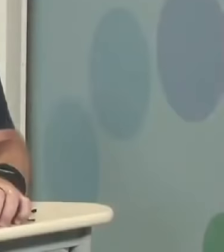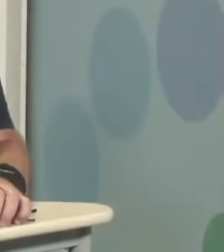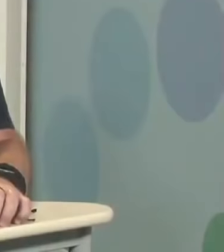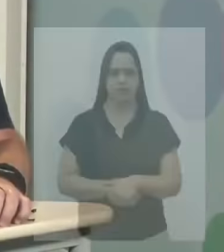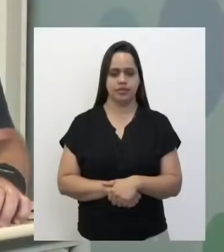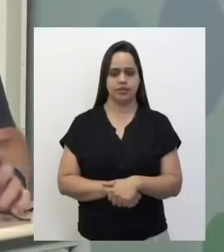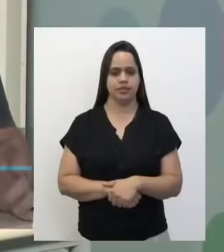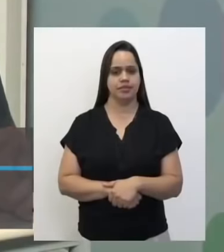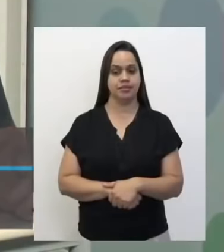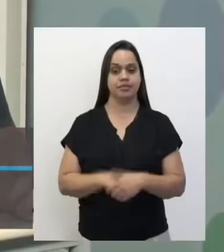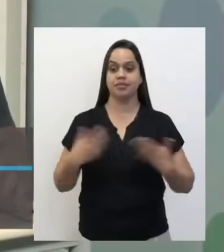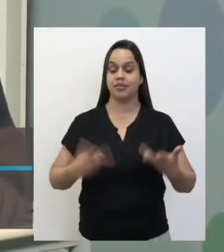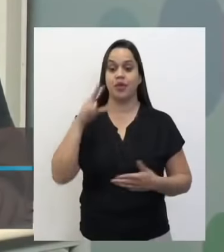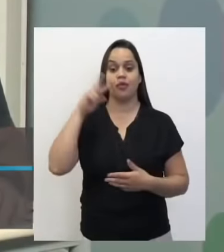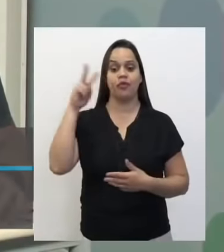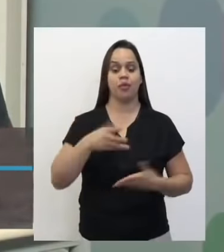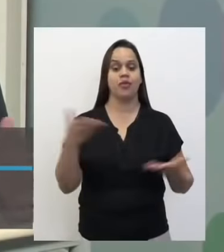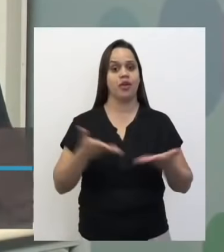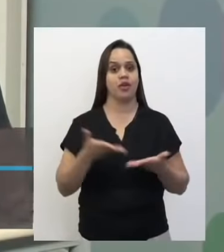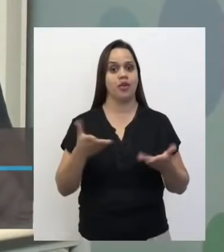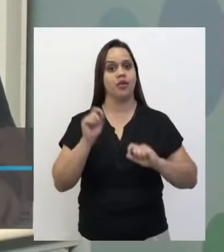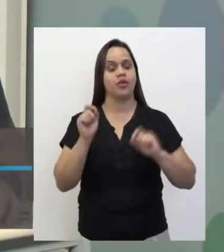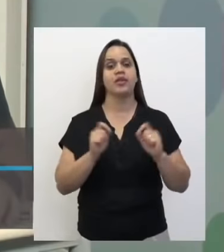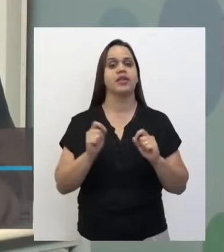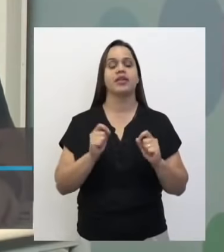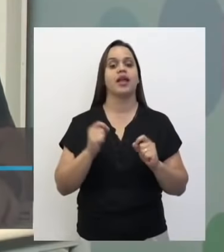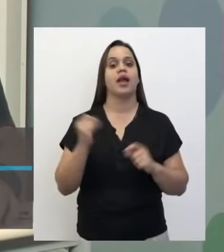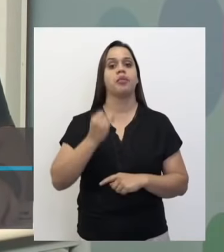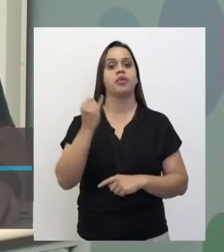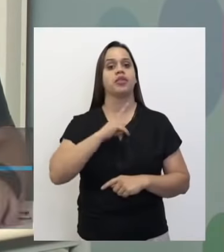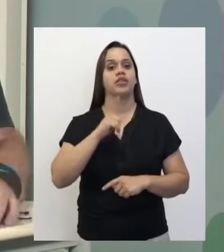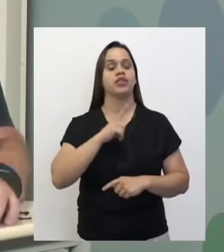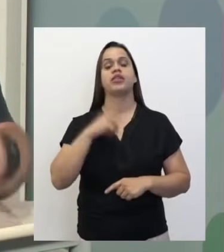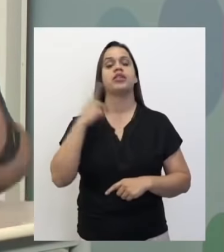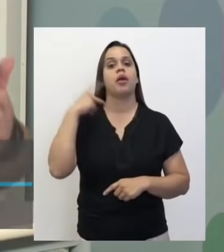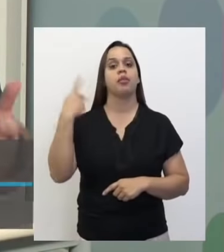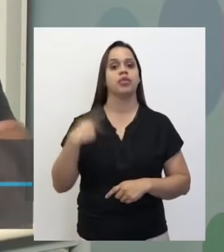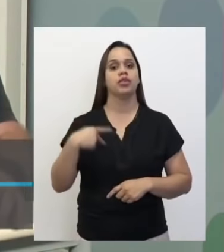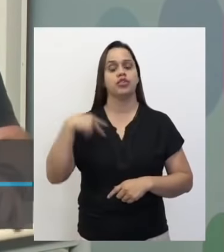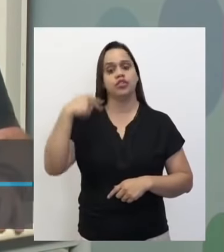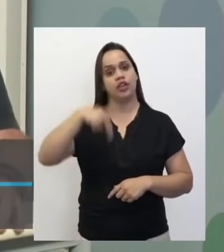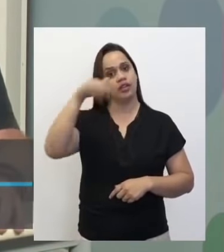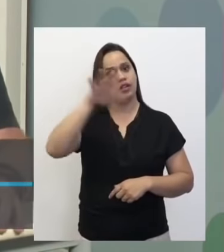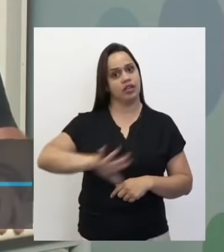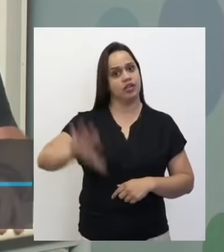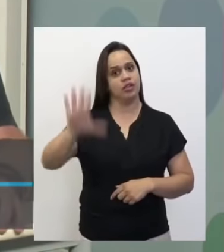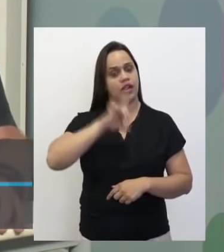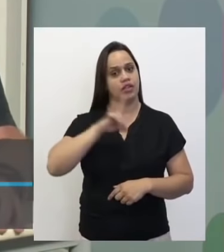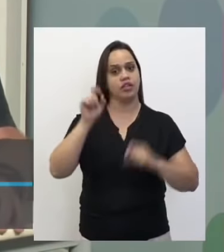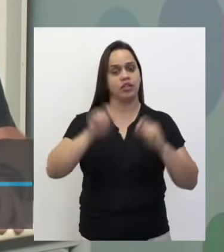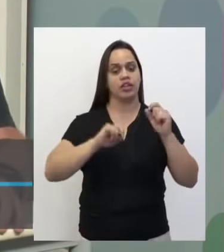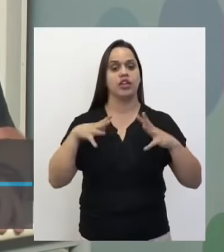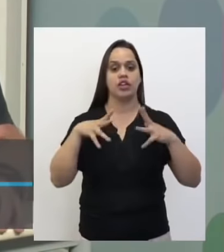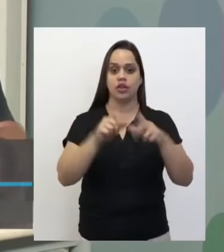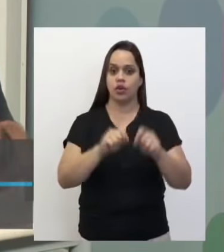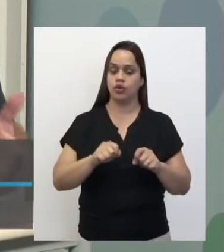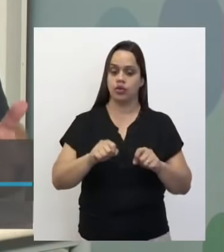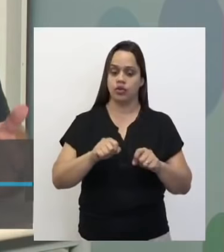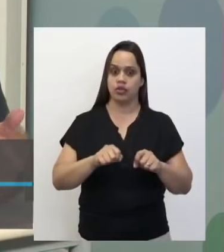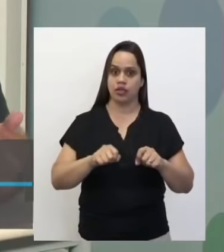Então, vimos nesse vídeo aí a importância de você ter uma política nacional, desses represamentos de água, porque